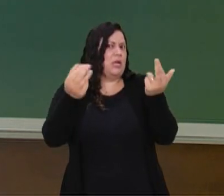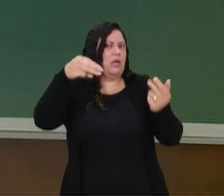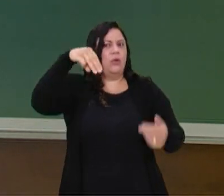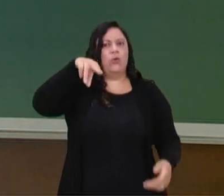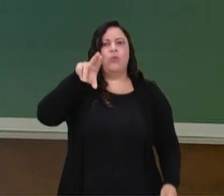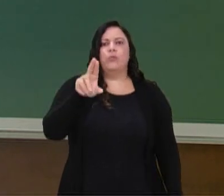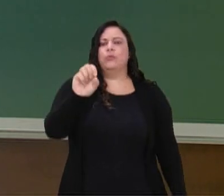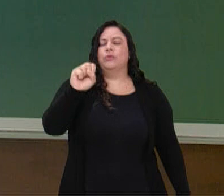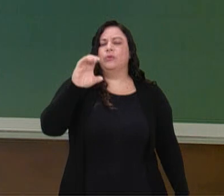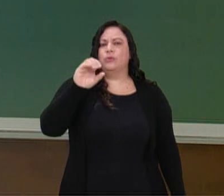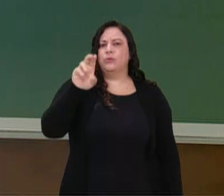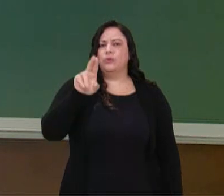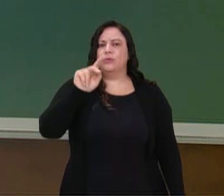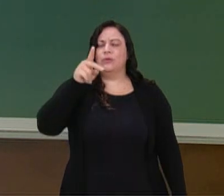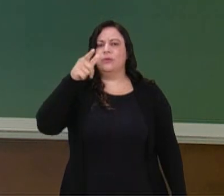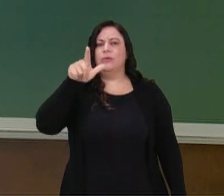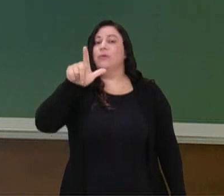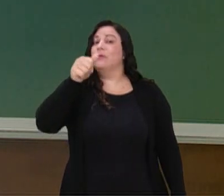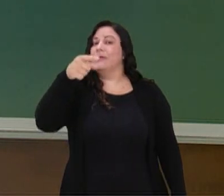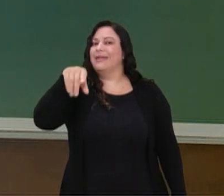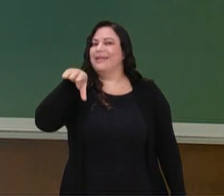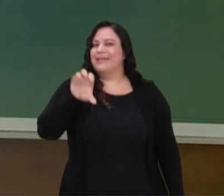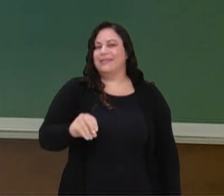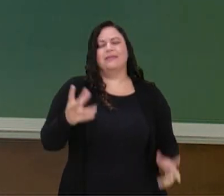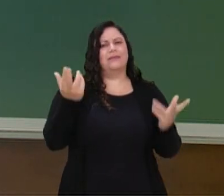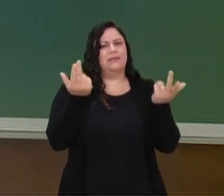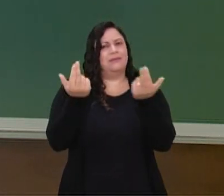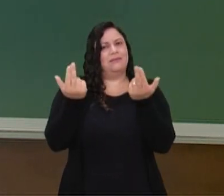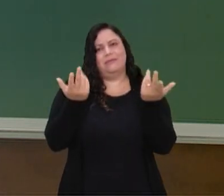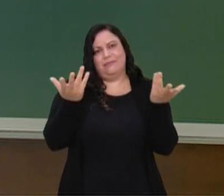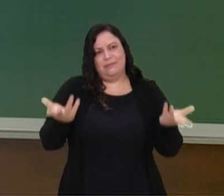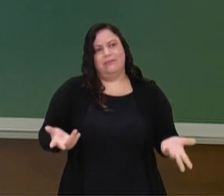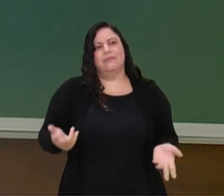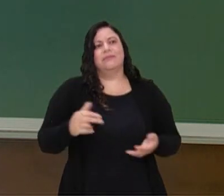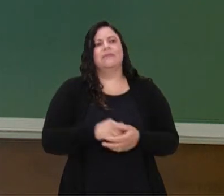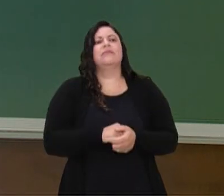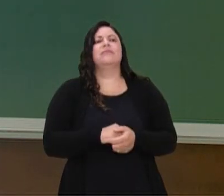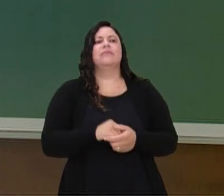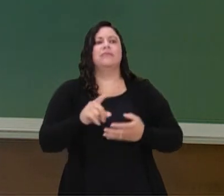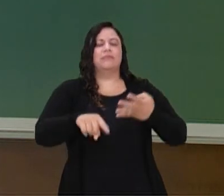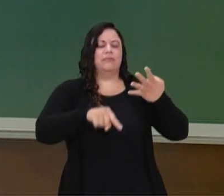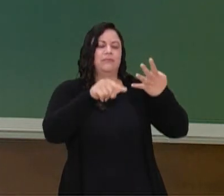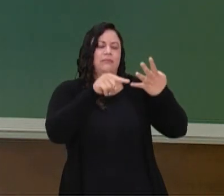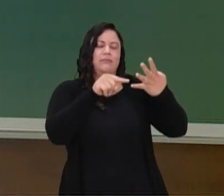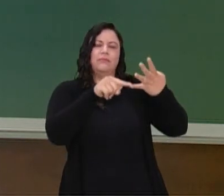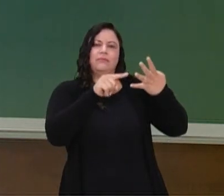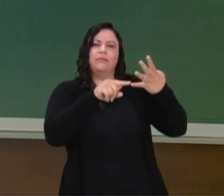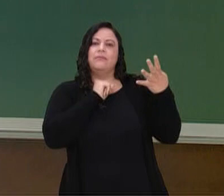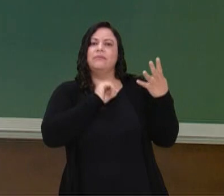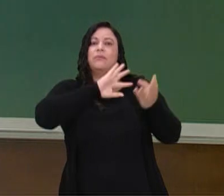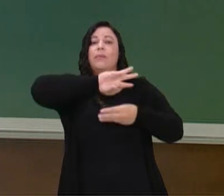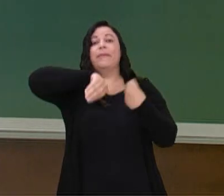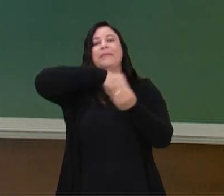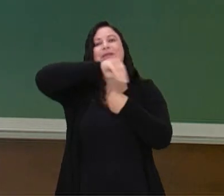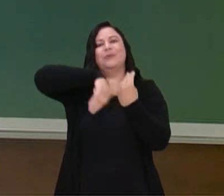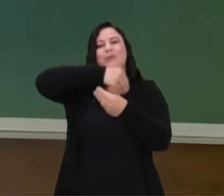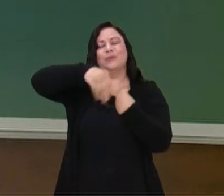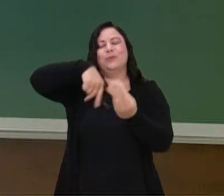também contra resistido, que tem o mesmo significado. E a gente finaliza com uma mistura de